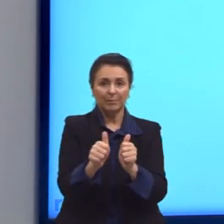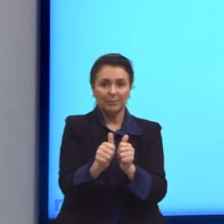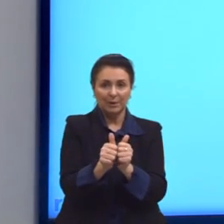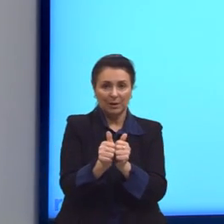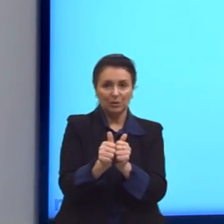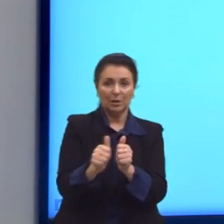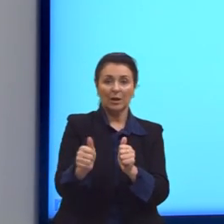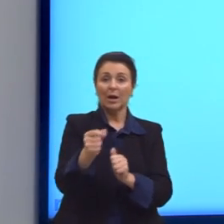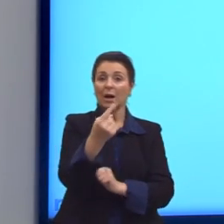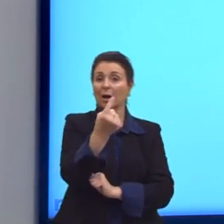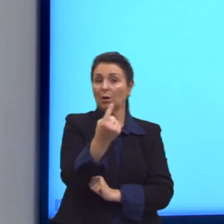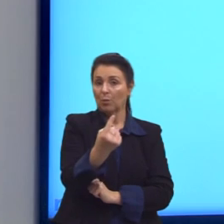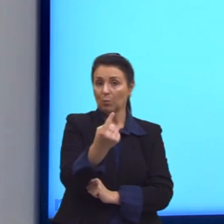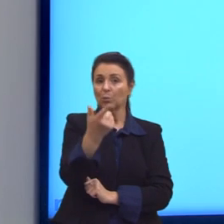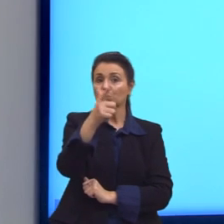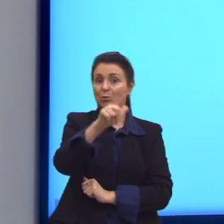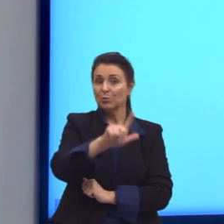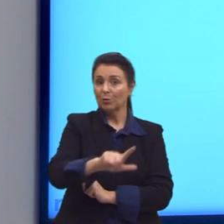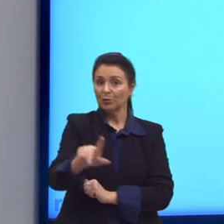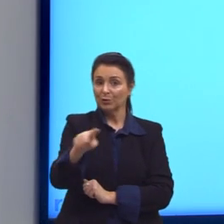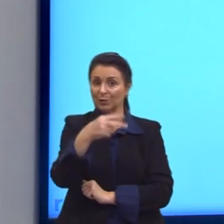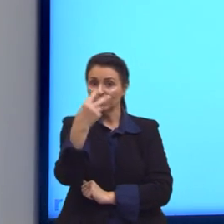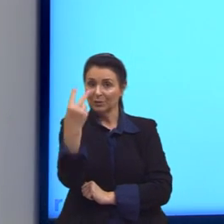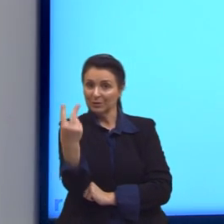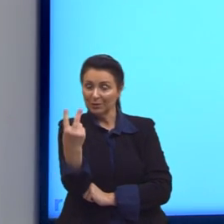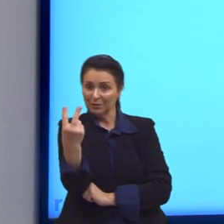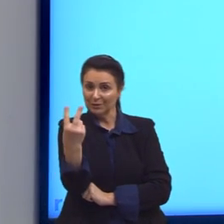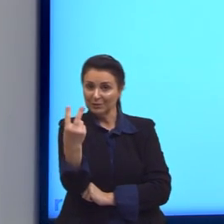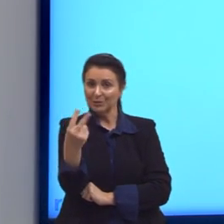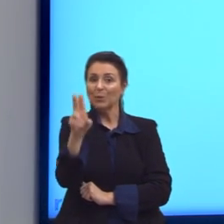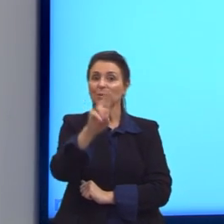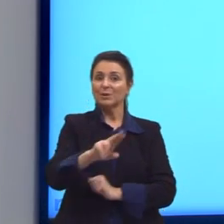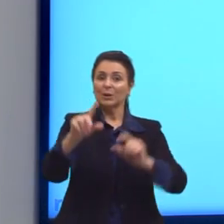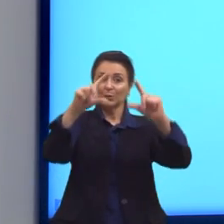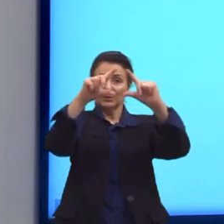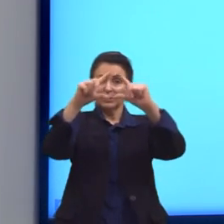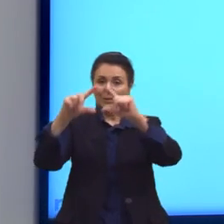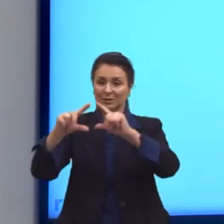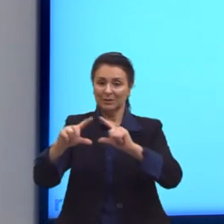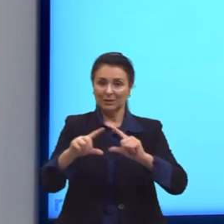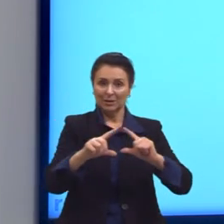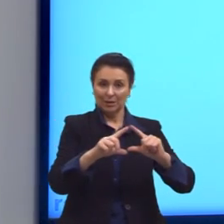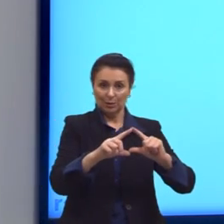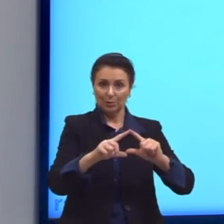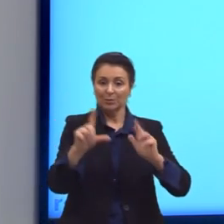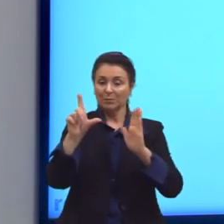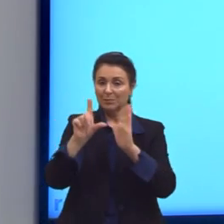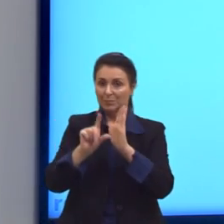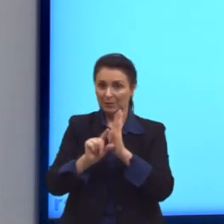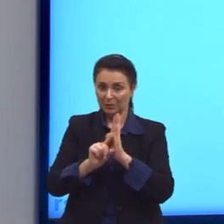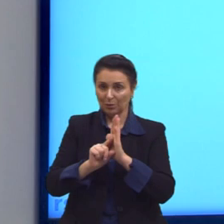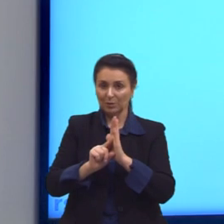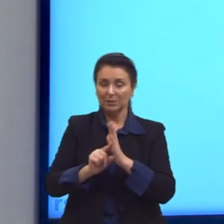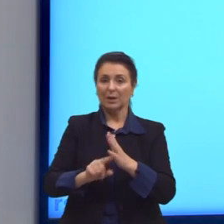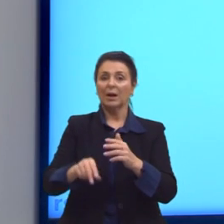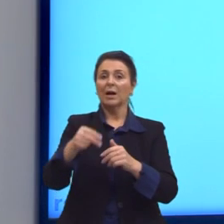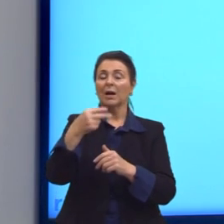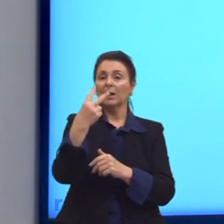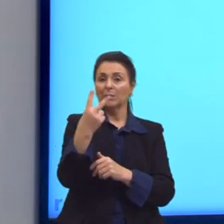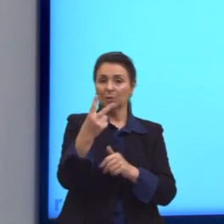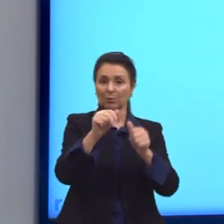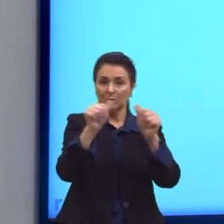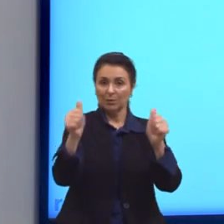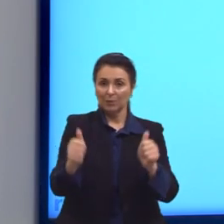figura 1, ela é repetida na figura 2, através de três triângulos semelhantes, só que menores. A figura 2, ela é